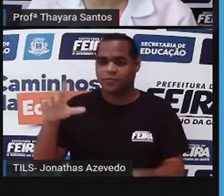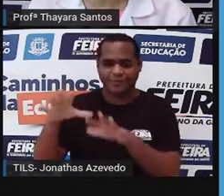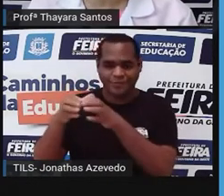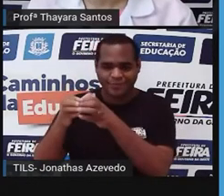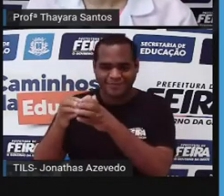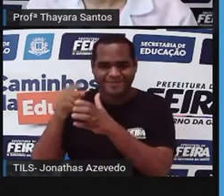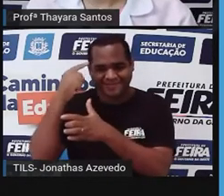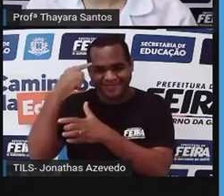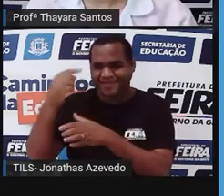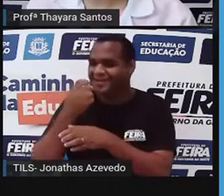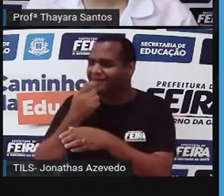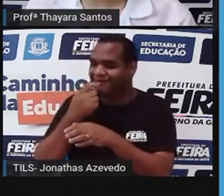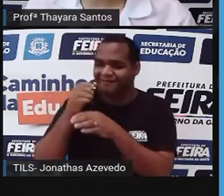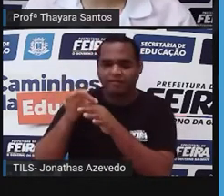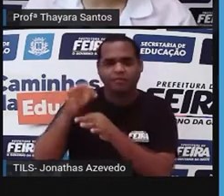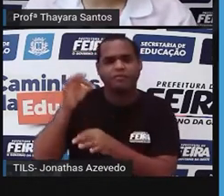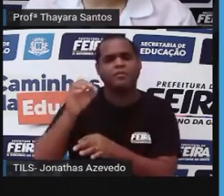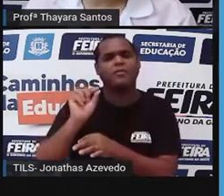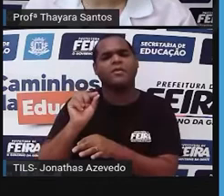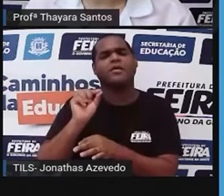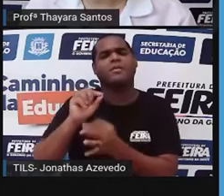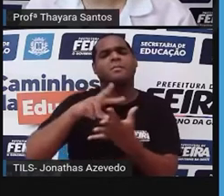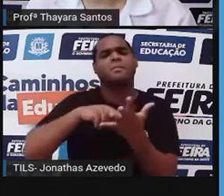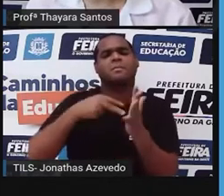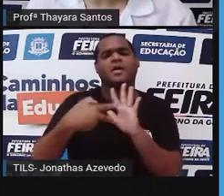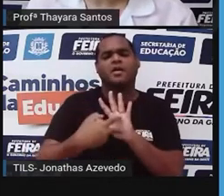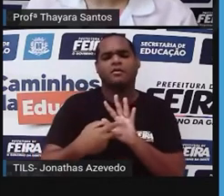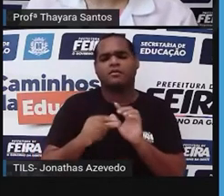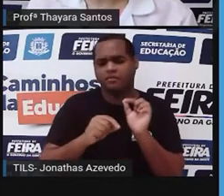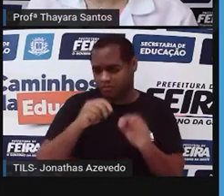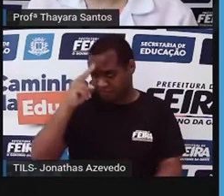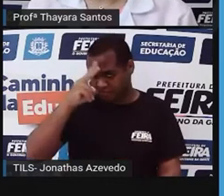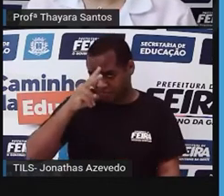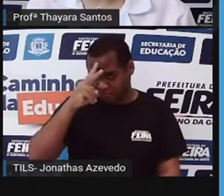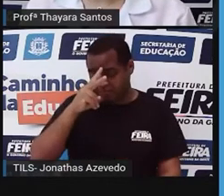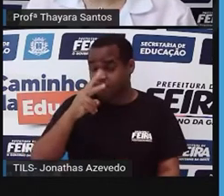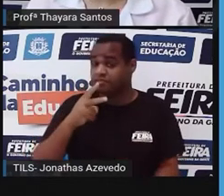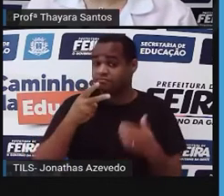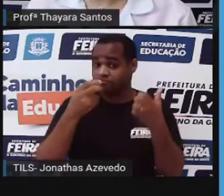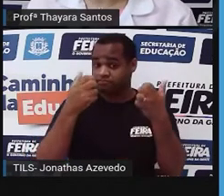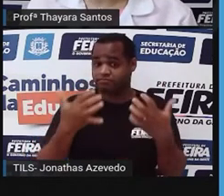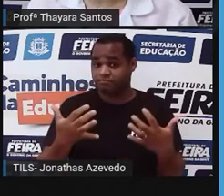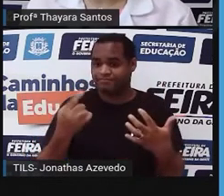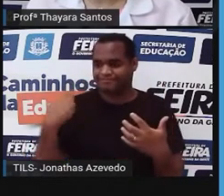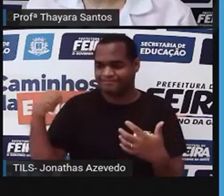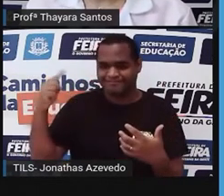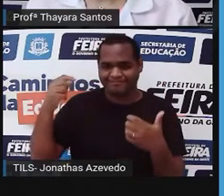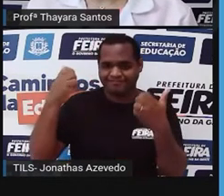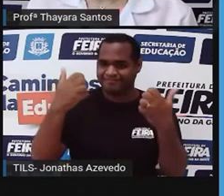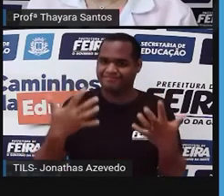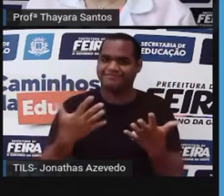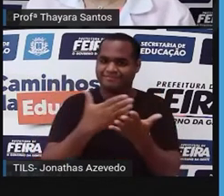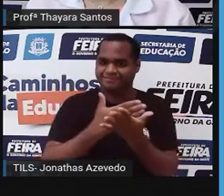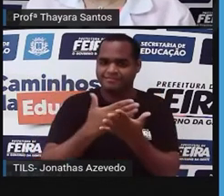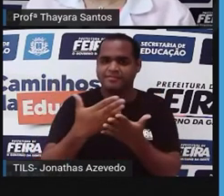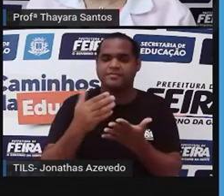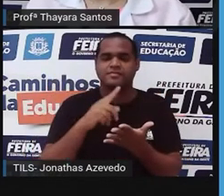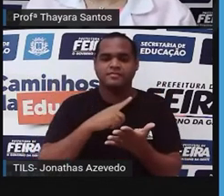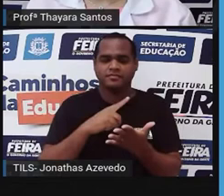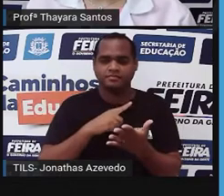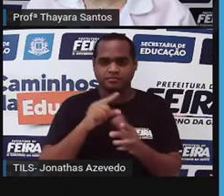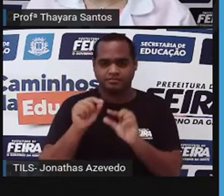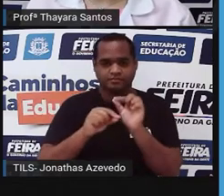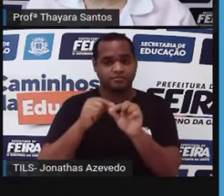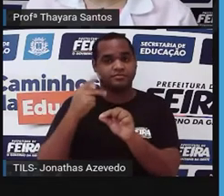vertebrados. O que quer dizer ectotérmico, vocês lembram? Eu adiantei para vocês na última aula. Mas dizer que um